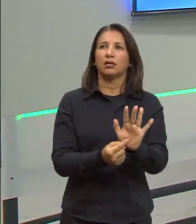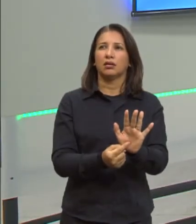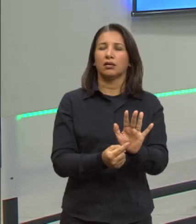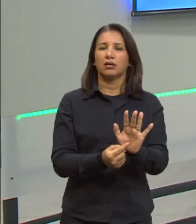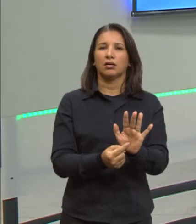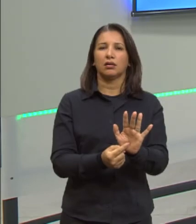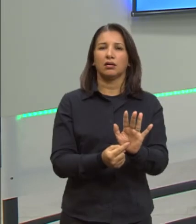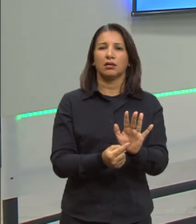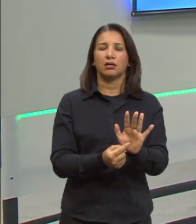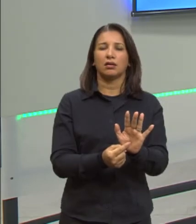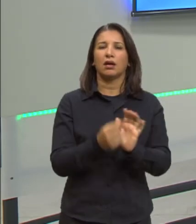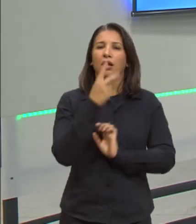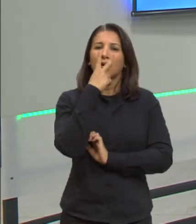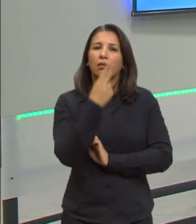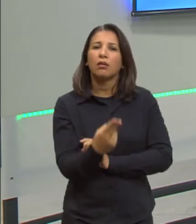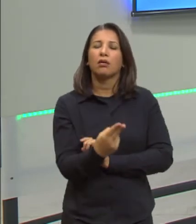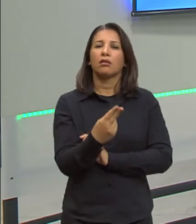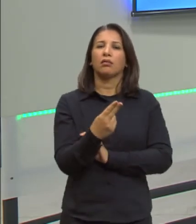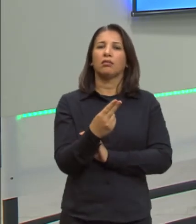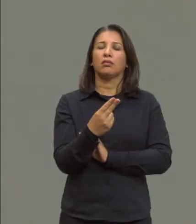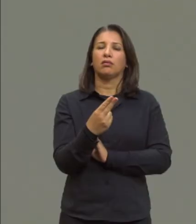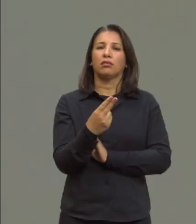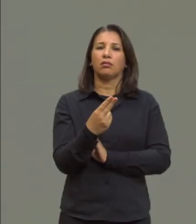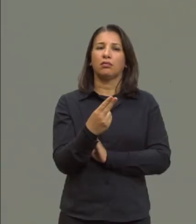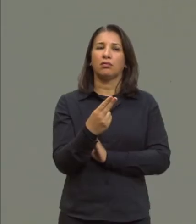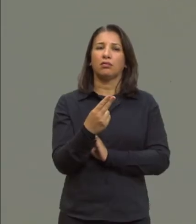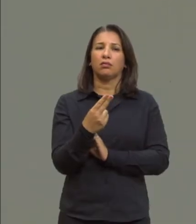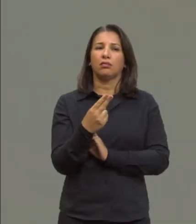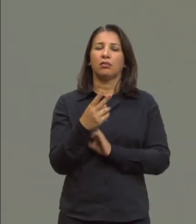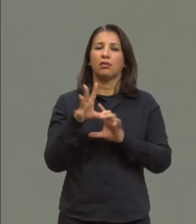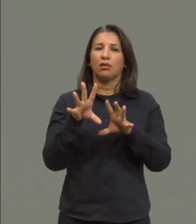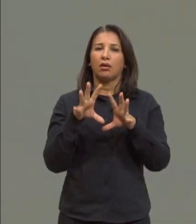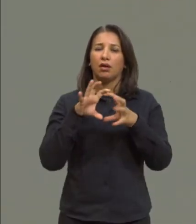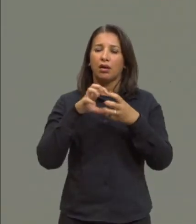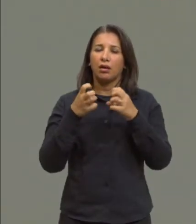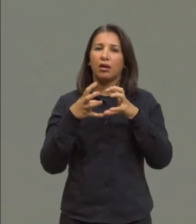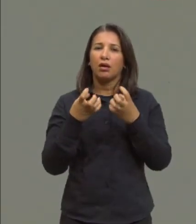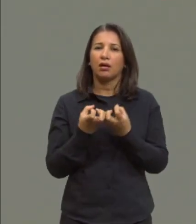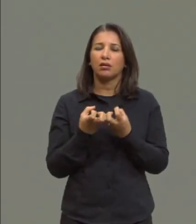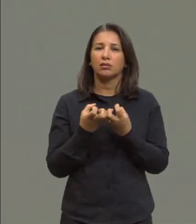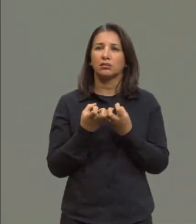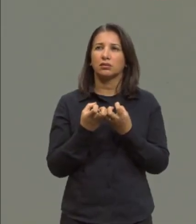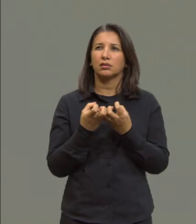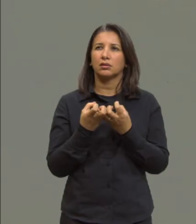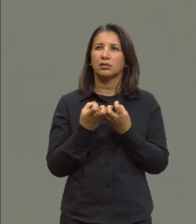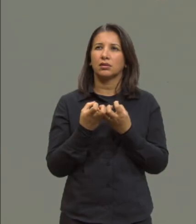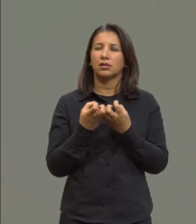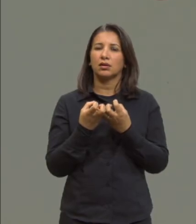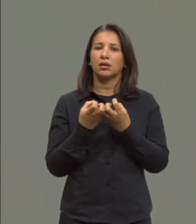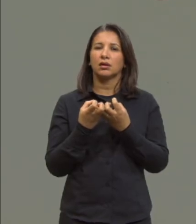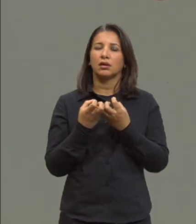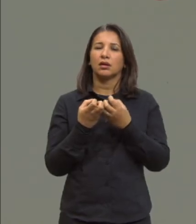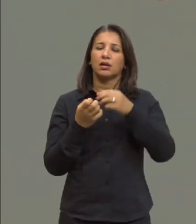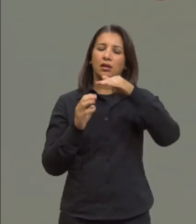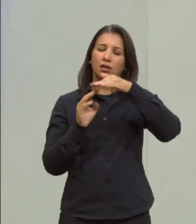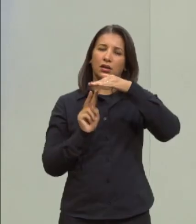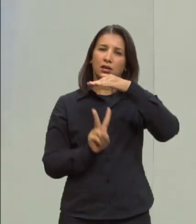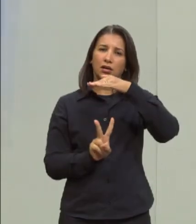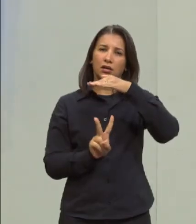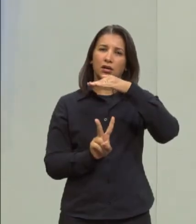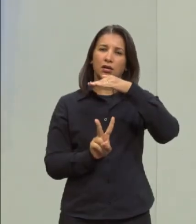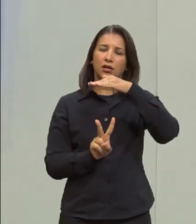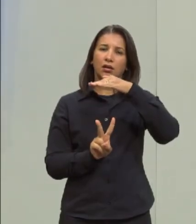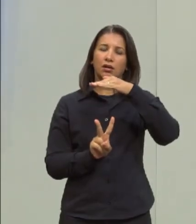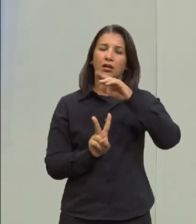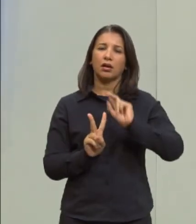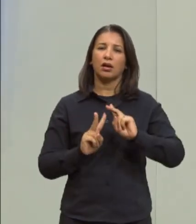massa sobre volume. lembra da fórmula da densidade que é do mi dev,